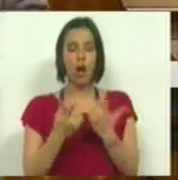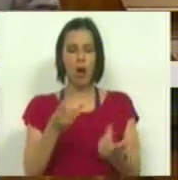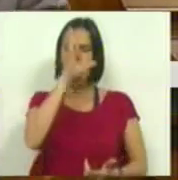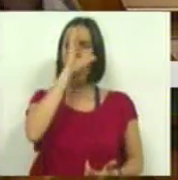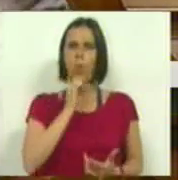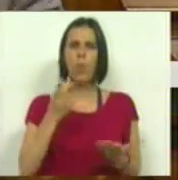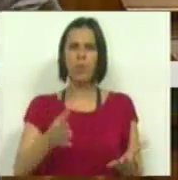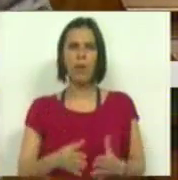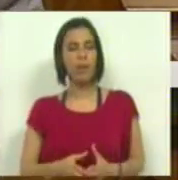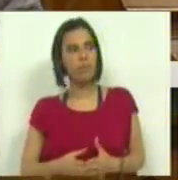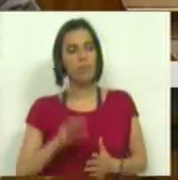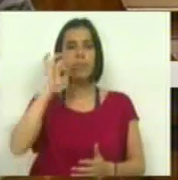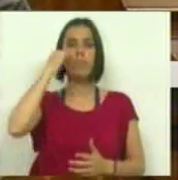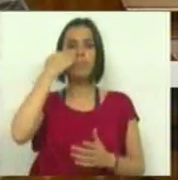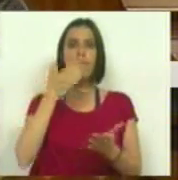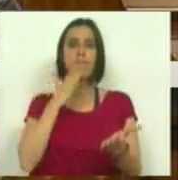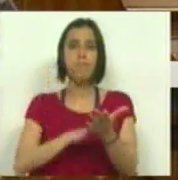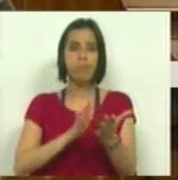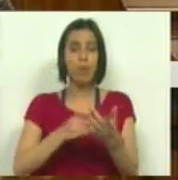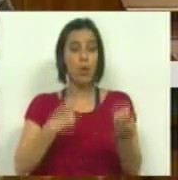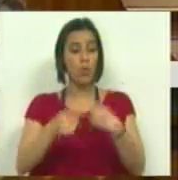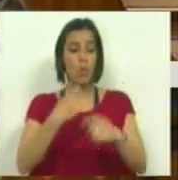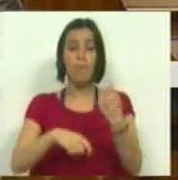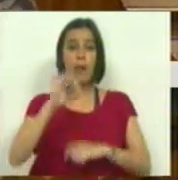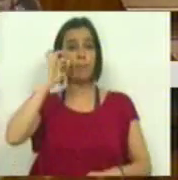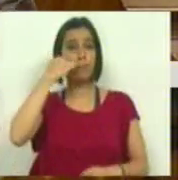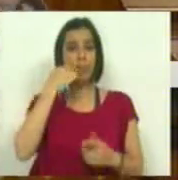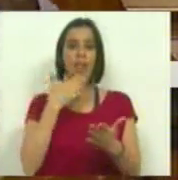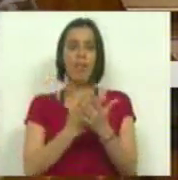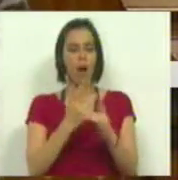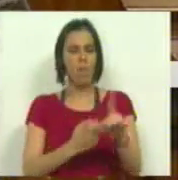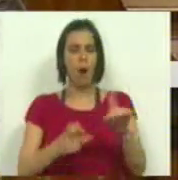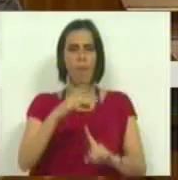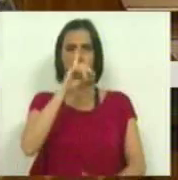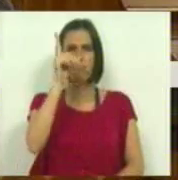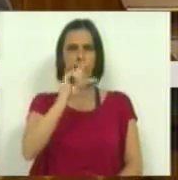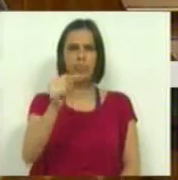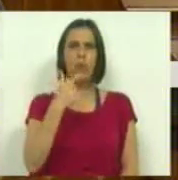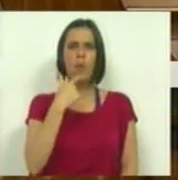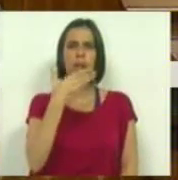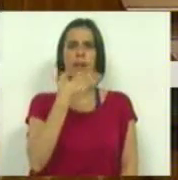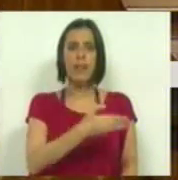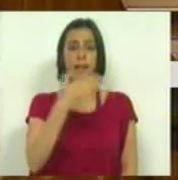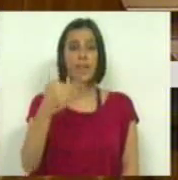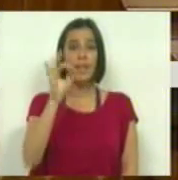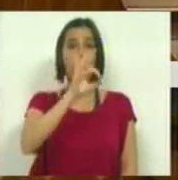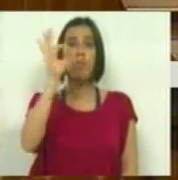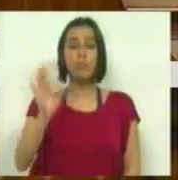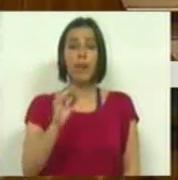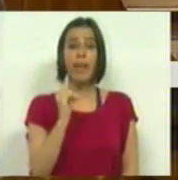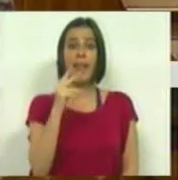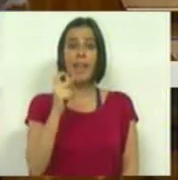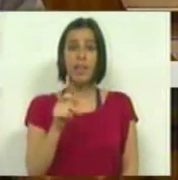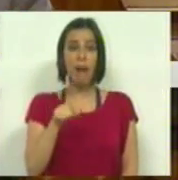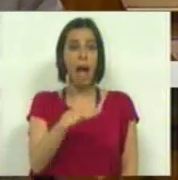Governo que está a atacar a restauração e o comércio faz um aumento brutal de 77% do